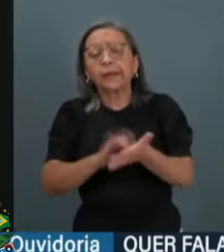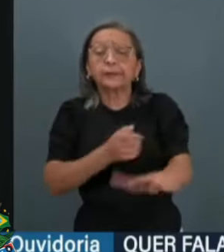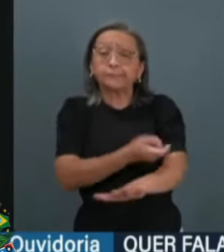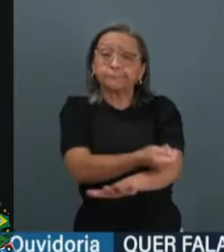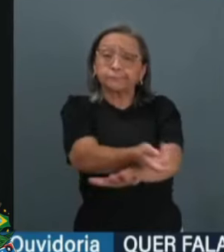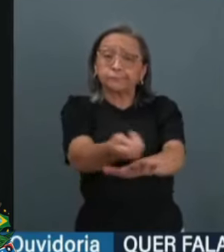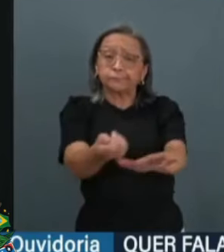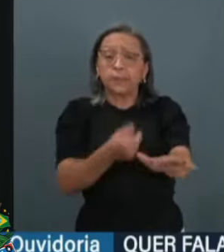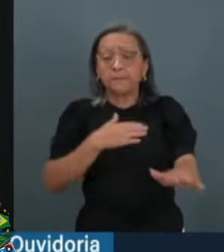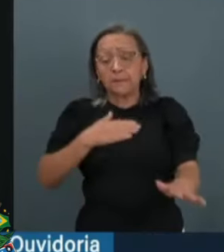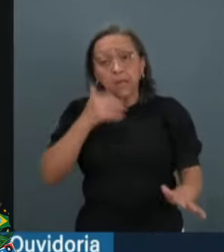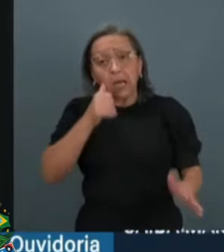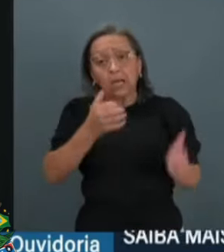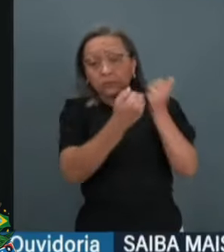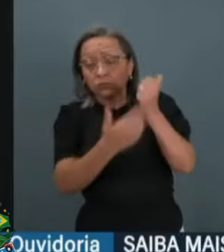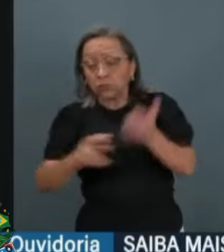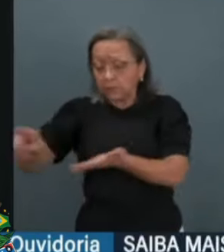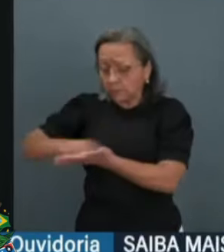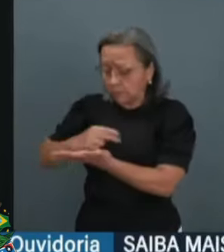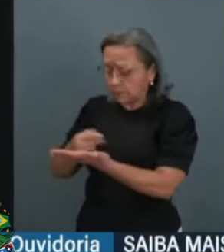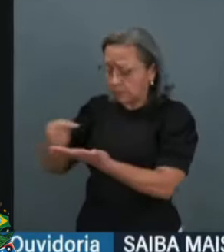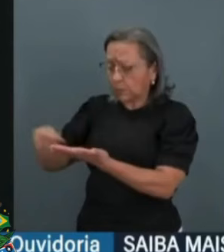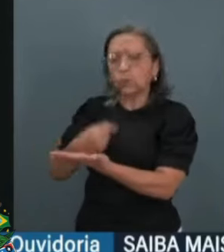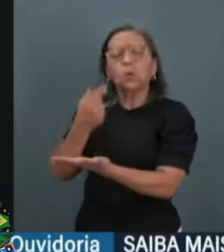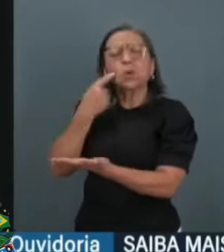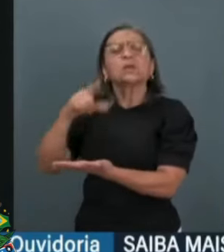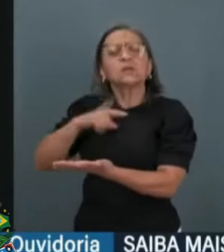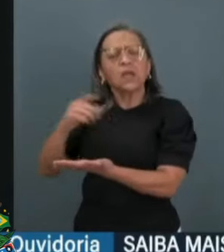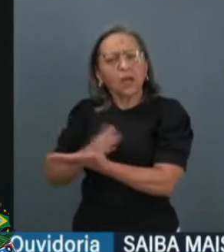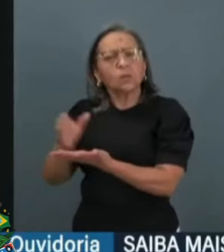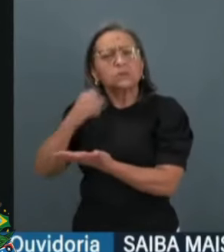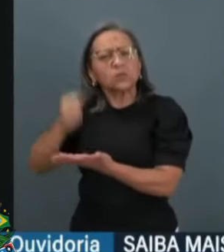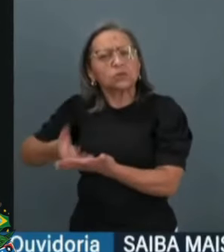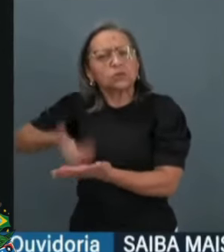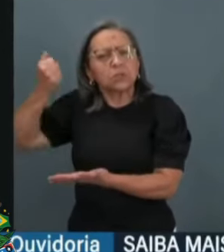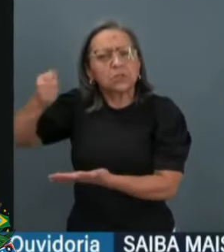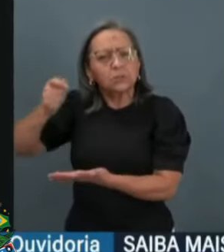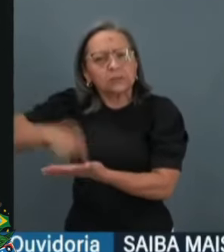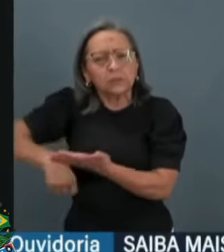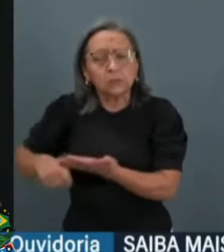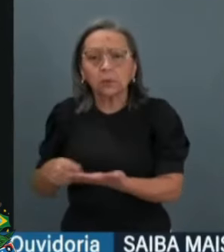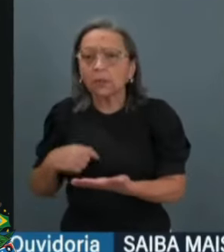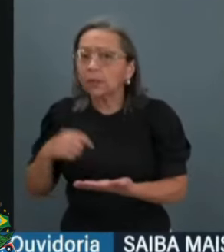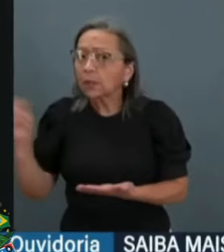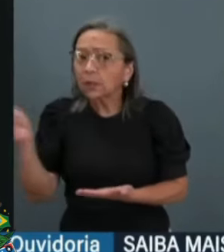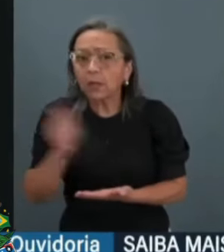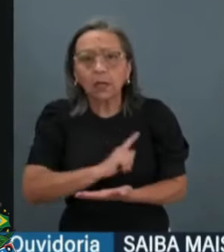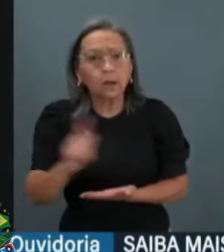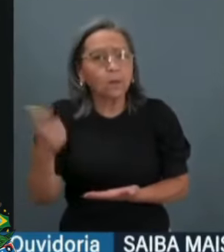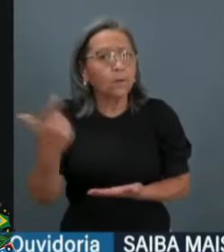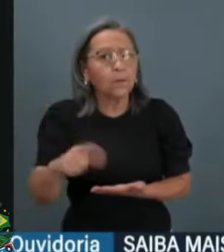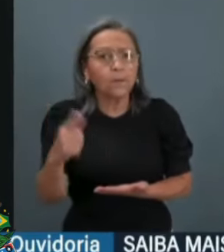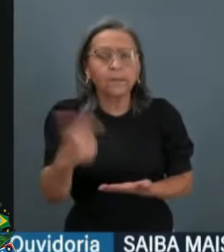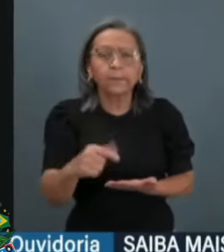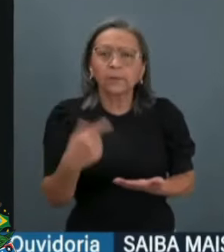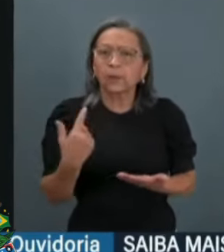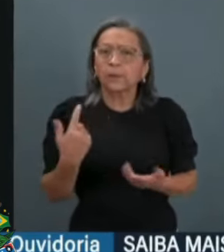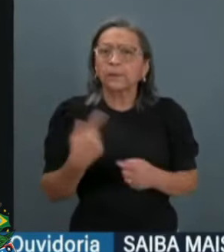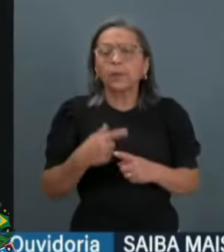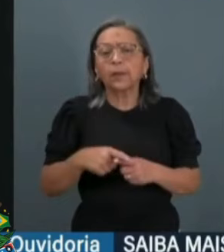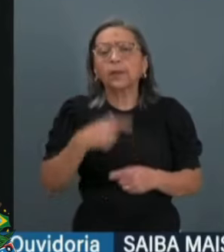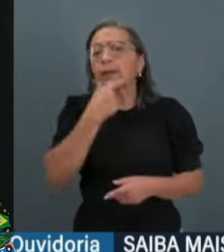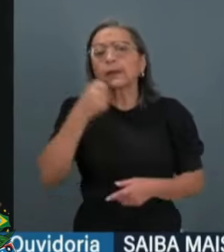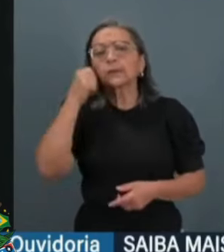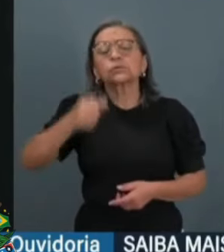minha assessora me mandou uma mensagem perguntando, olha, tem senador retirando o apoiamento? Não, não tem. Porque os senadores